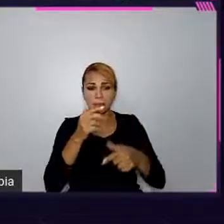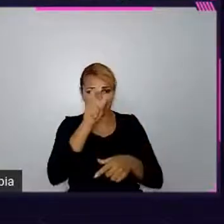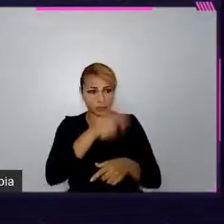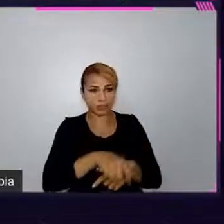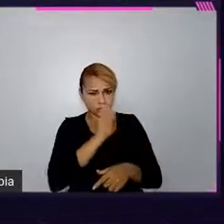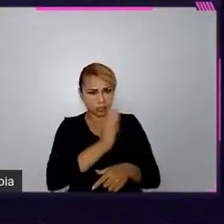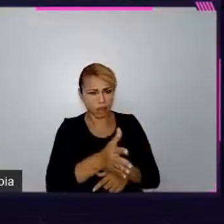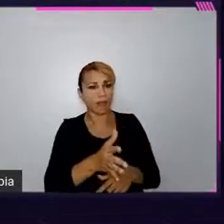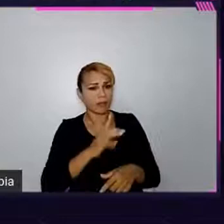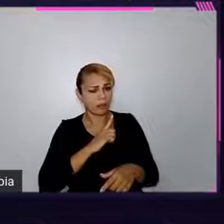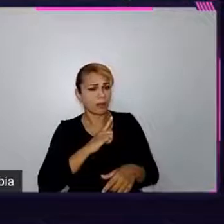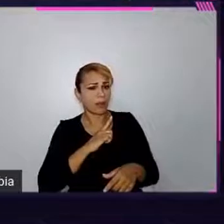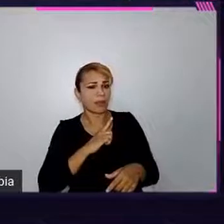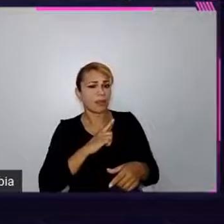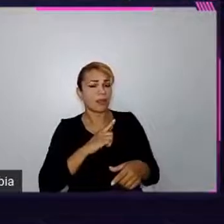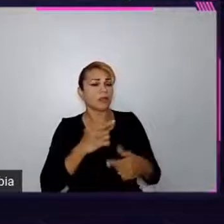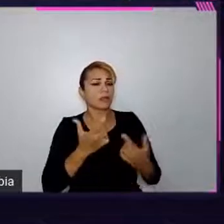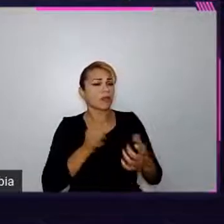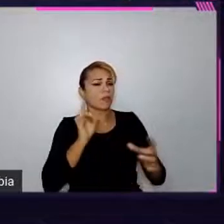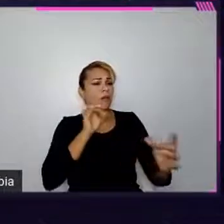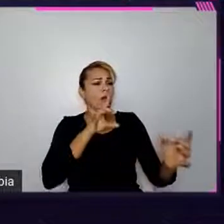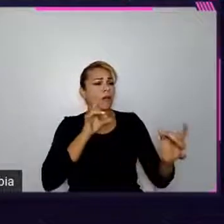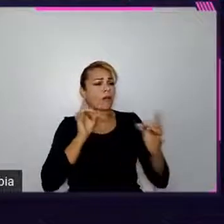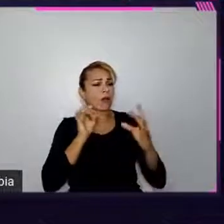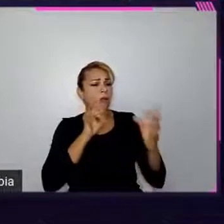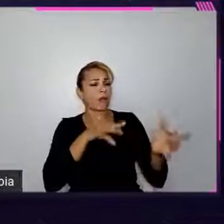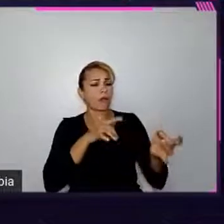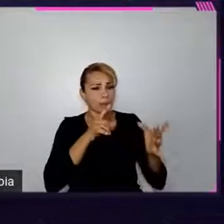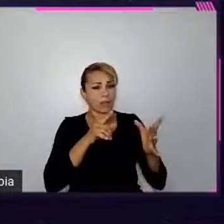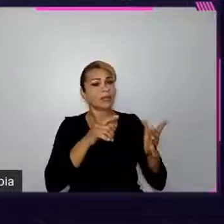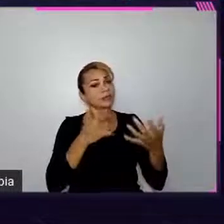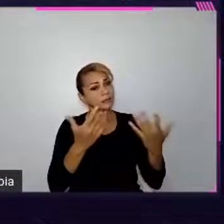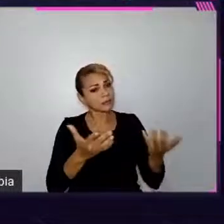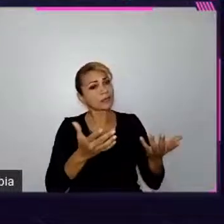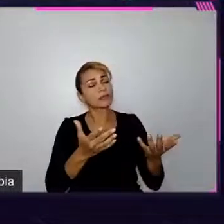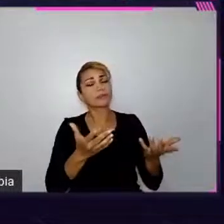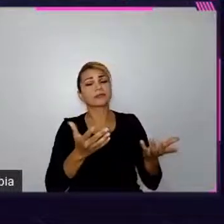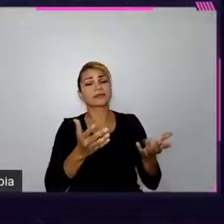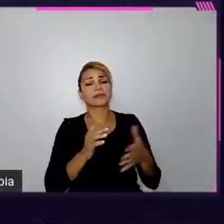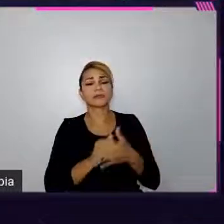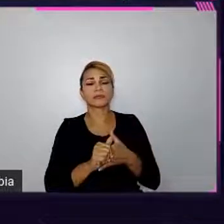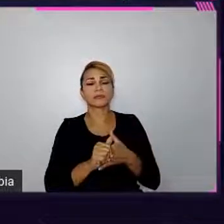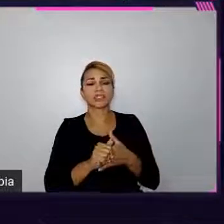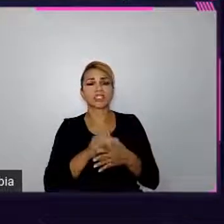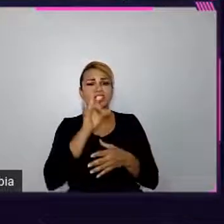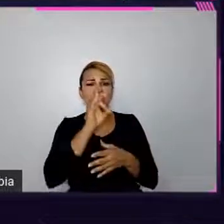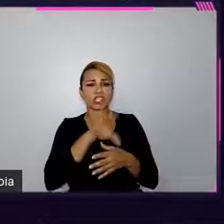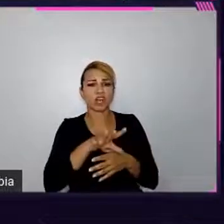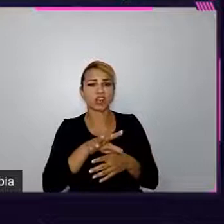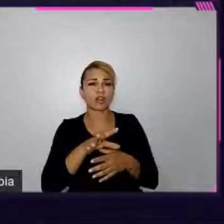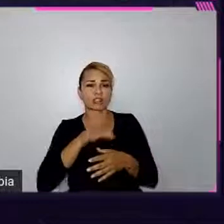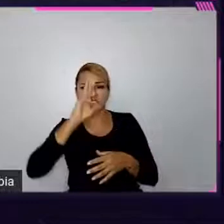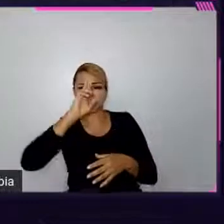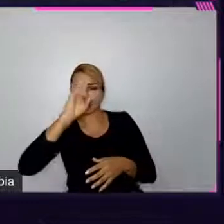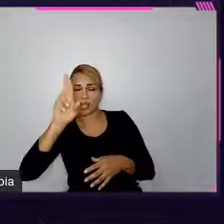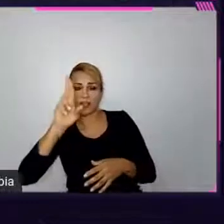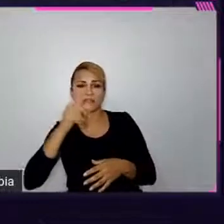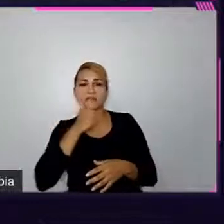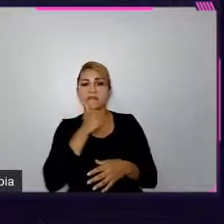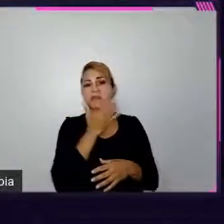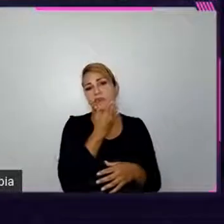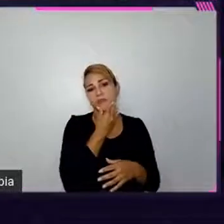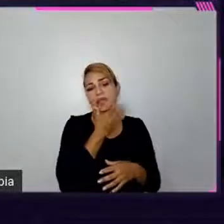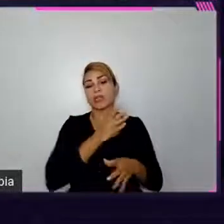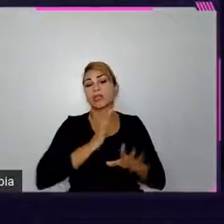Então, tenta agendar feedbacks tipo mensais com o seu chefe ou a sua chefe. E dessa